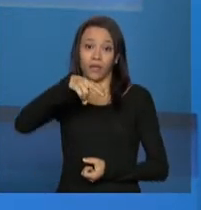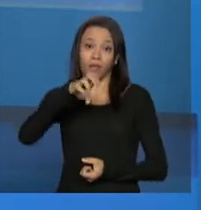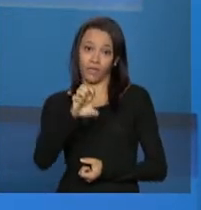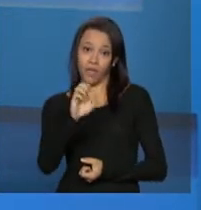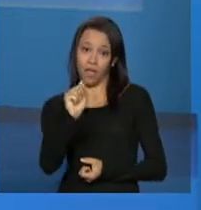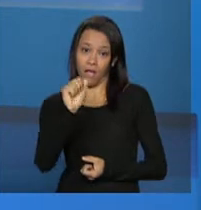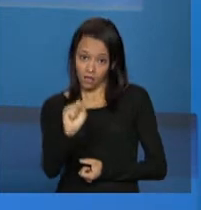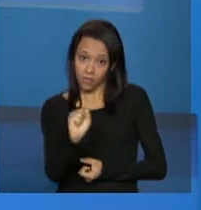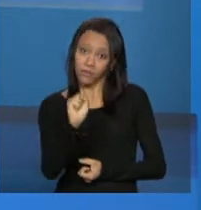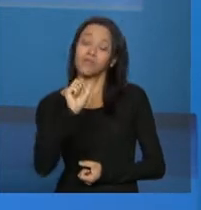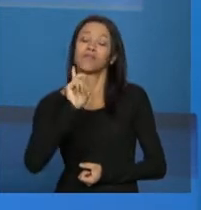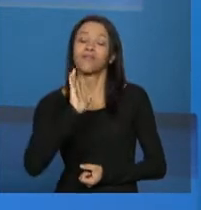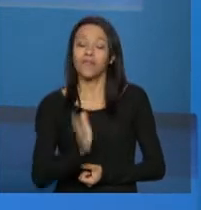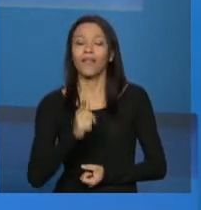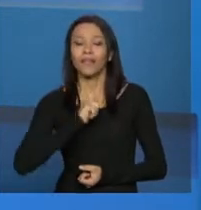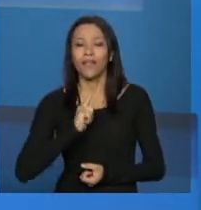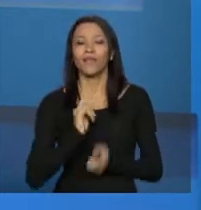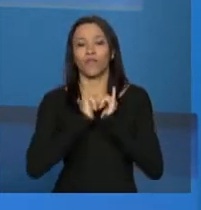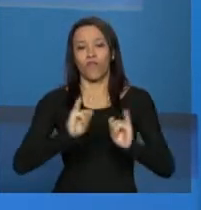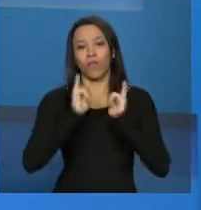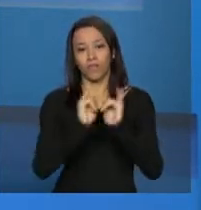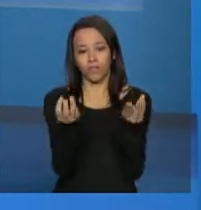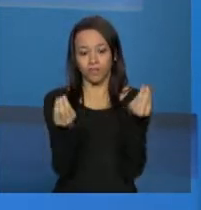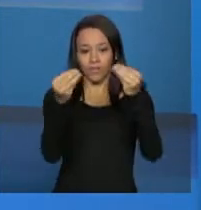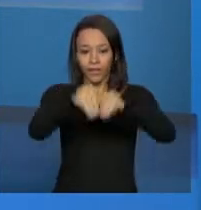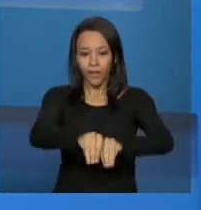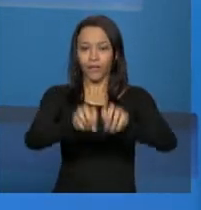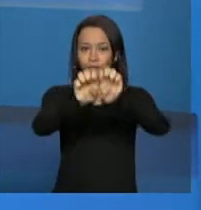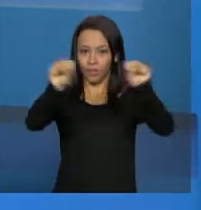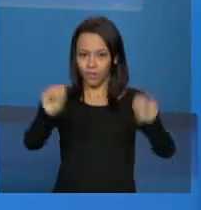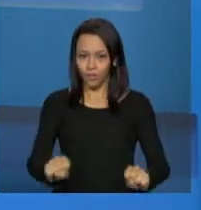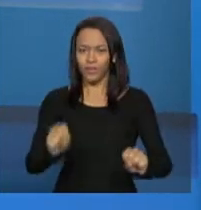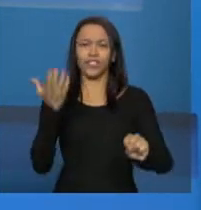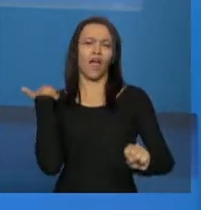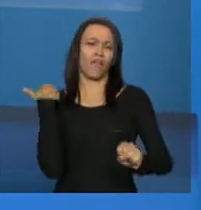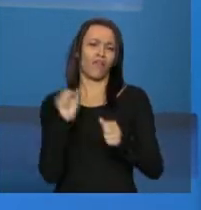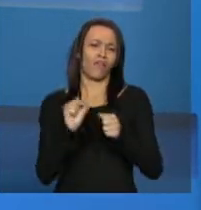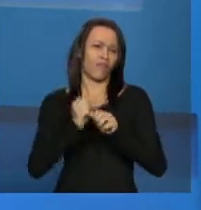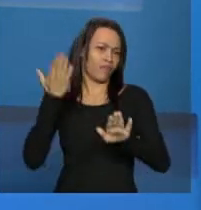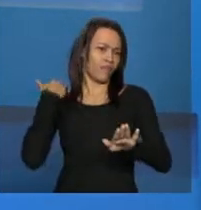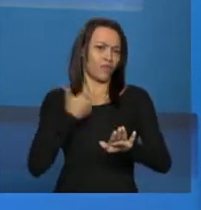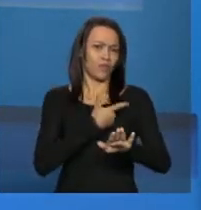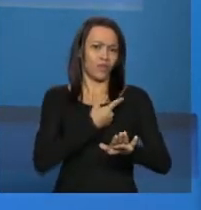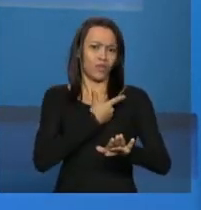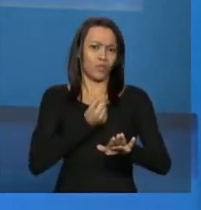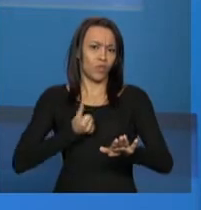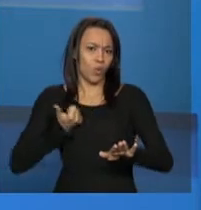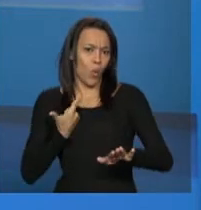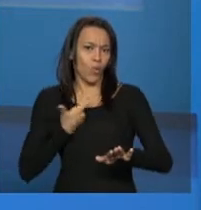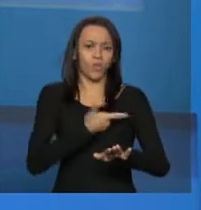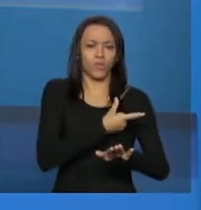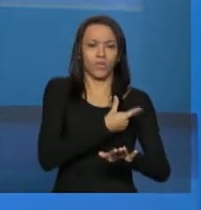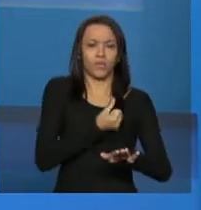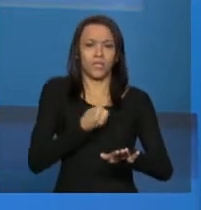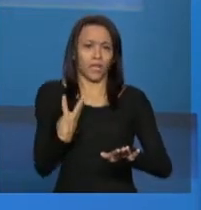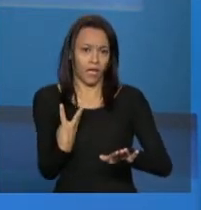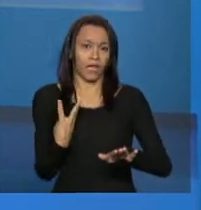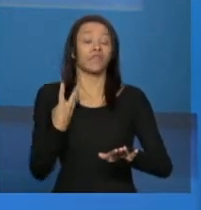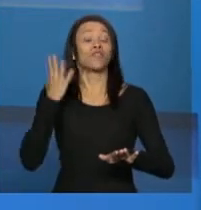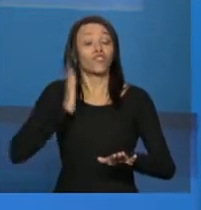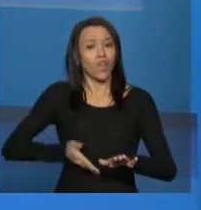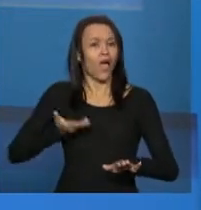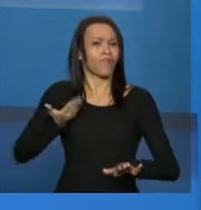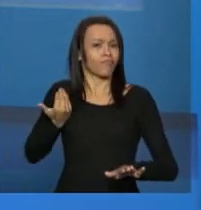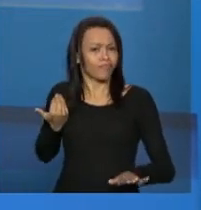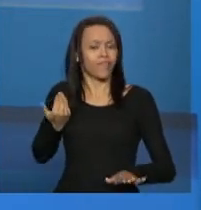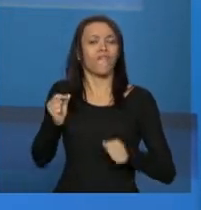que é proveniente de um formulário eletrônico que o Ministério aplicou nos anos de 2012 e 2013. O gestor preencheu esse formulário informando quais eram